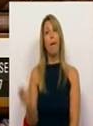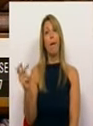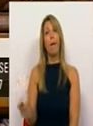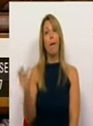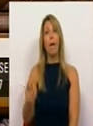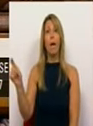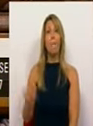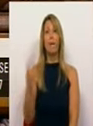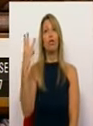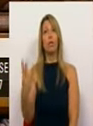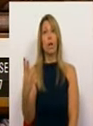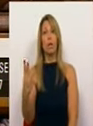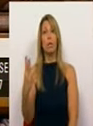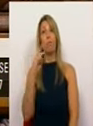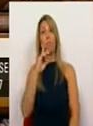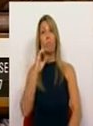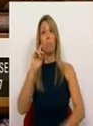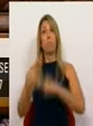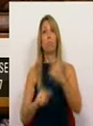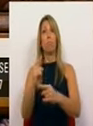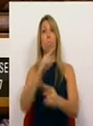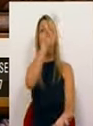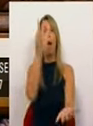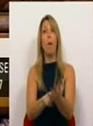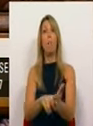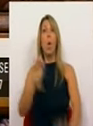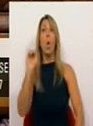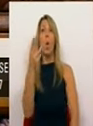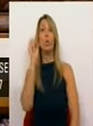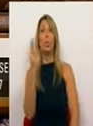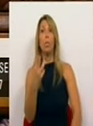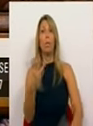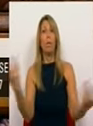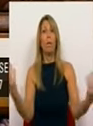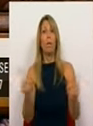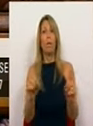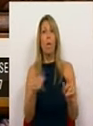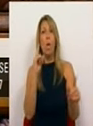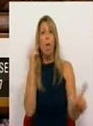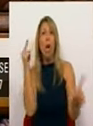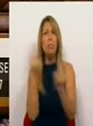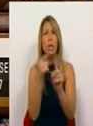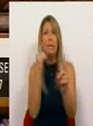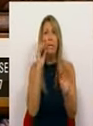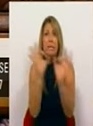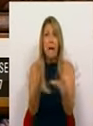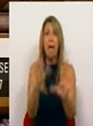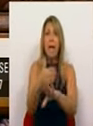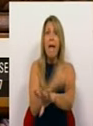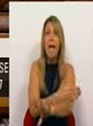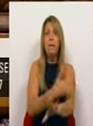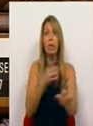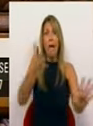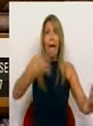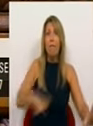meses para ser aprovada em outubro, já sob a forma de uma sombra desvirtuada do que se pretendia. Mas o PSD reapresentou,